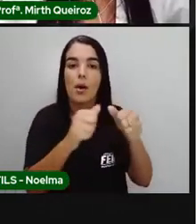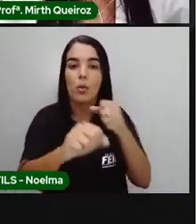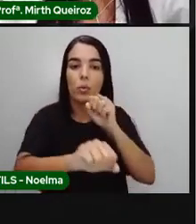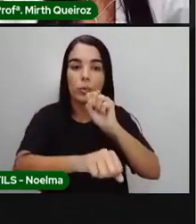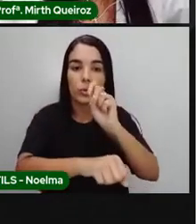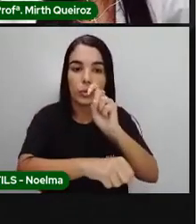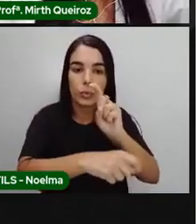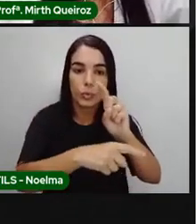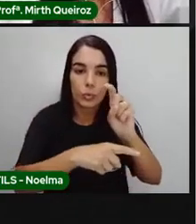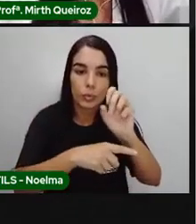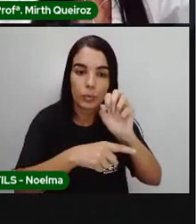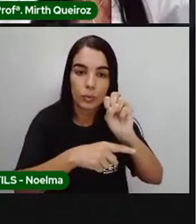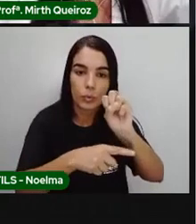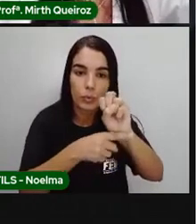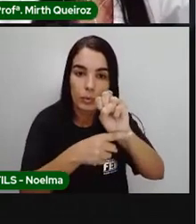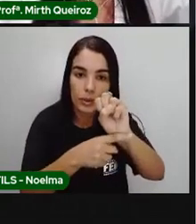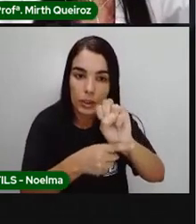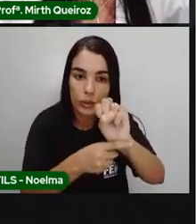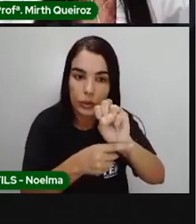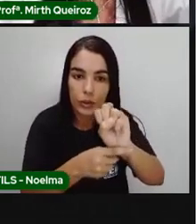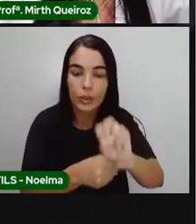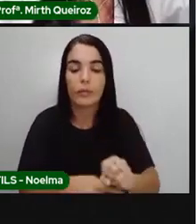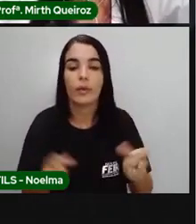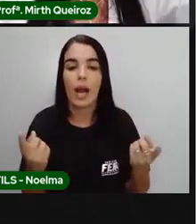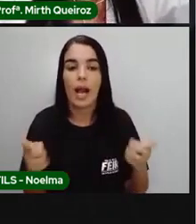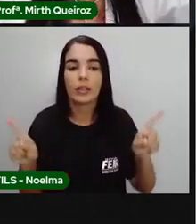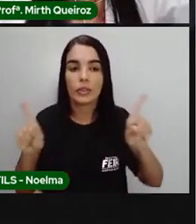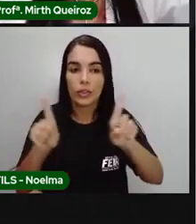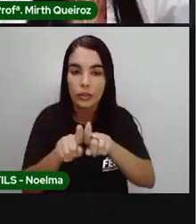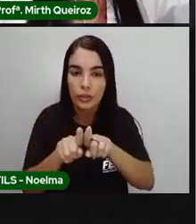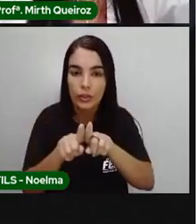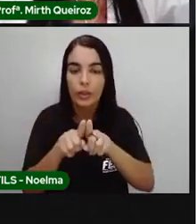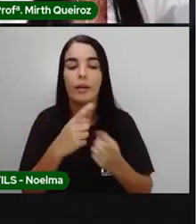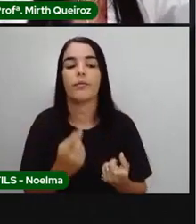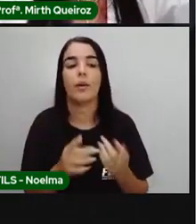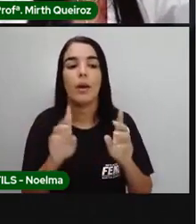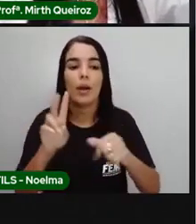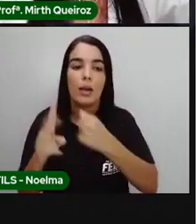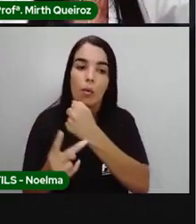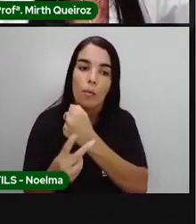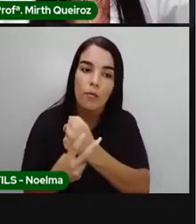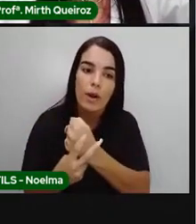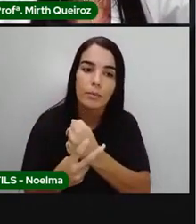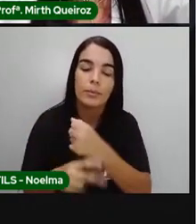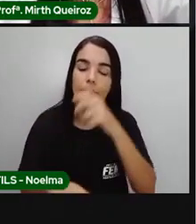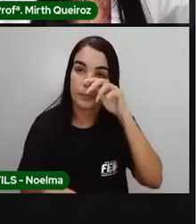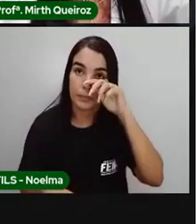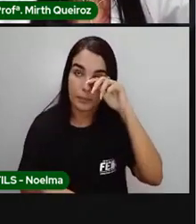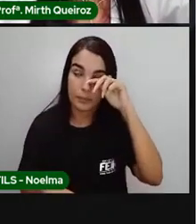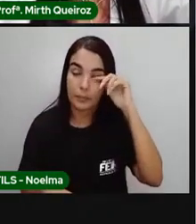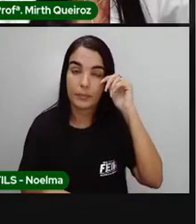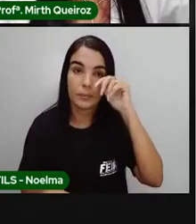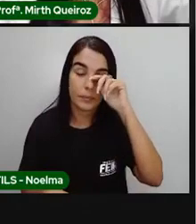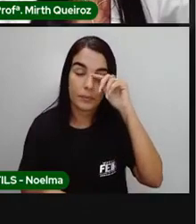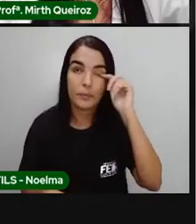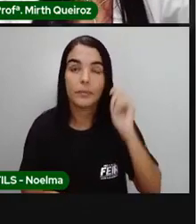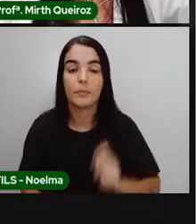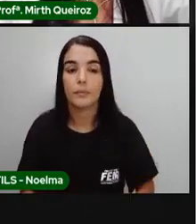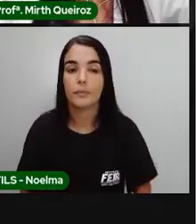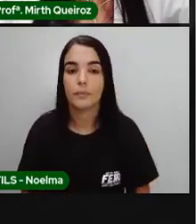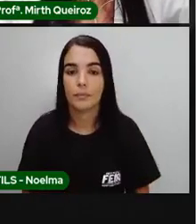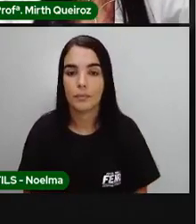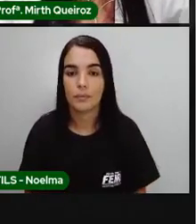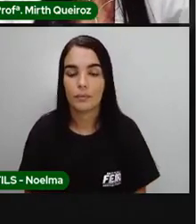o substantivo, sempre vai mudar. Quando a gente fala o, ok. Mercado, né? Então, se é mercados, o ó